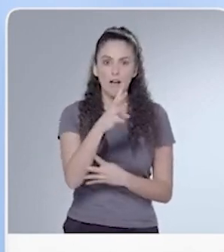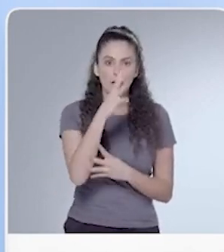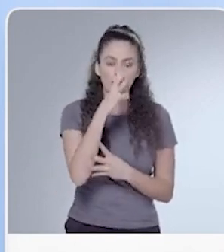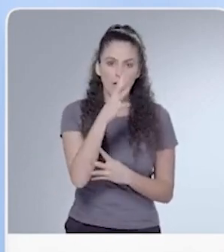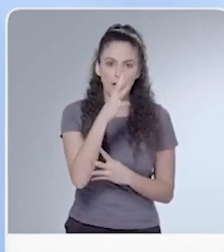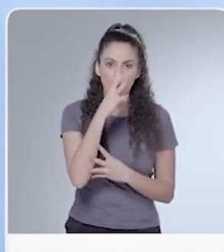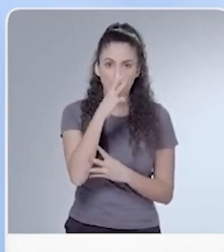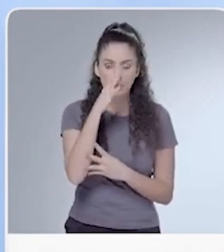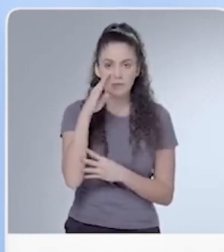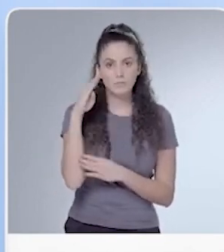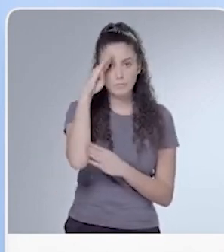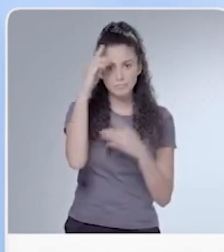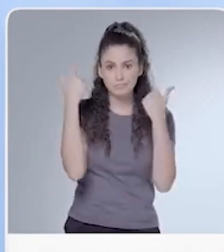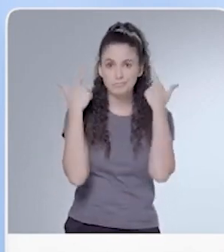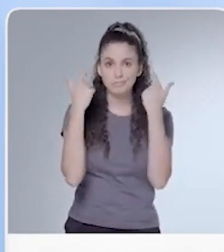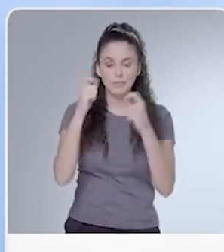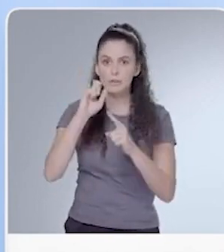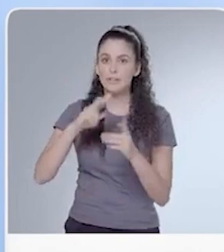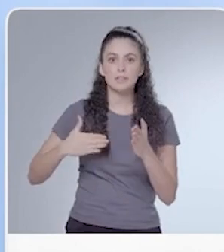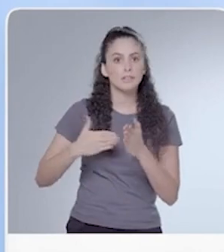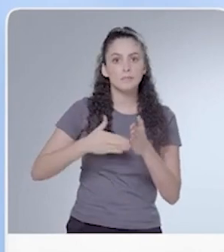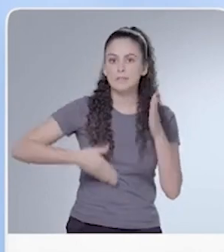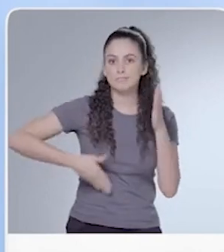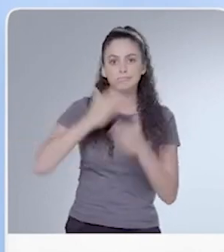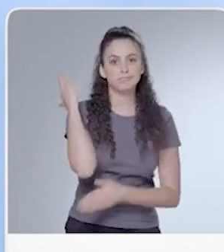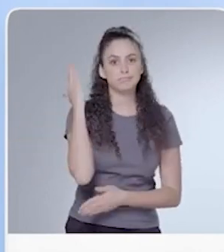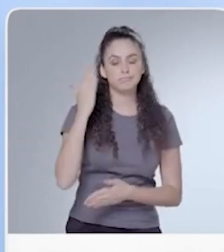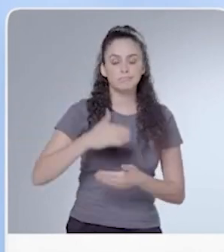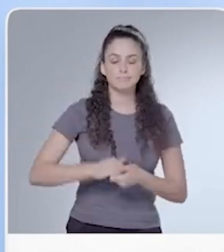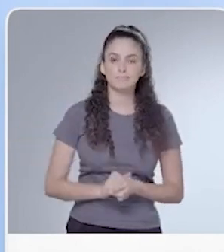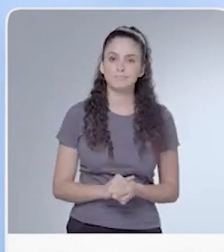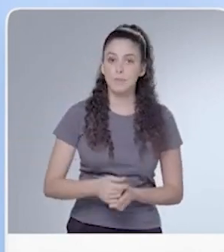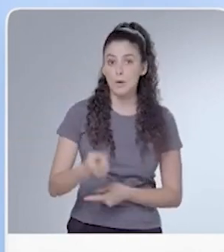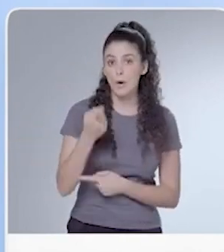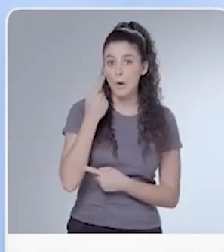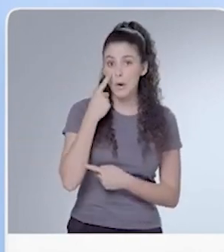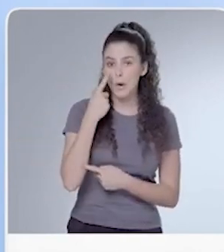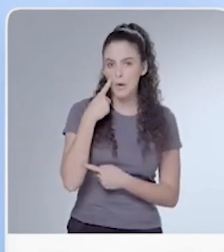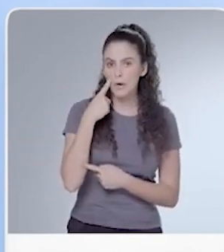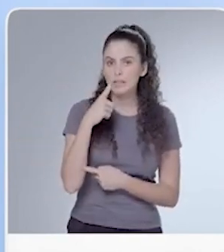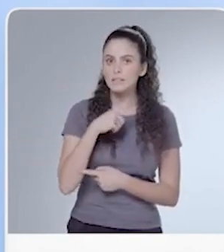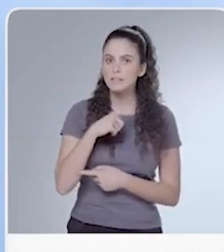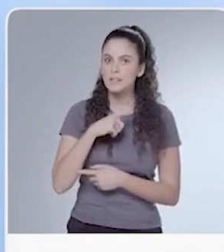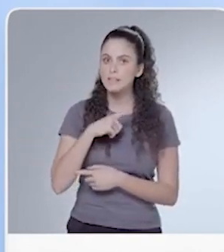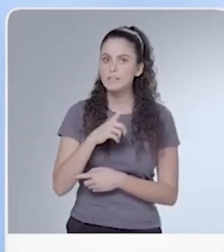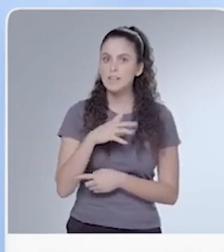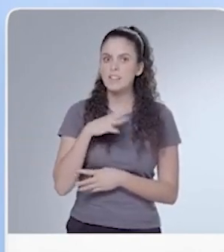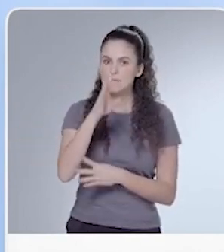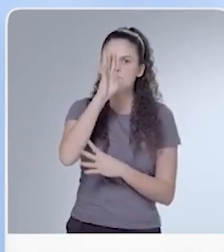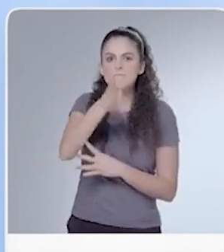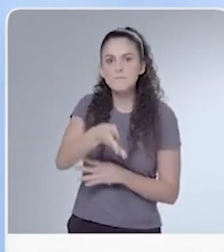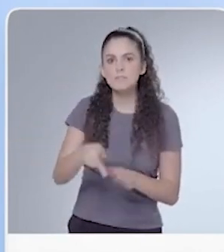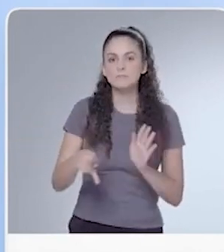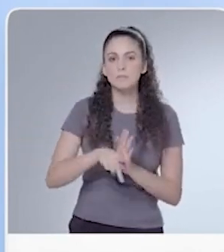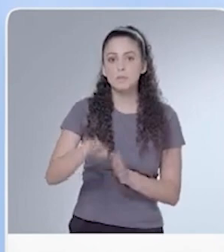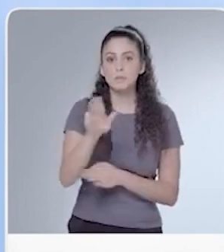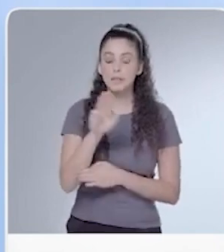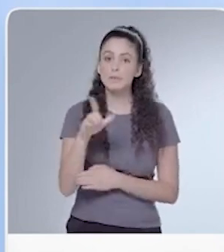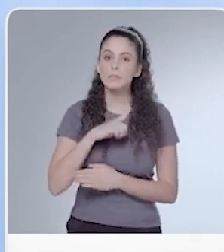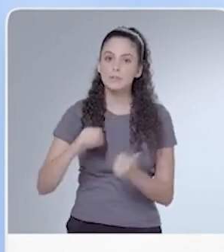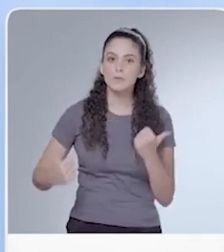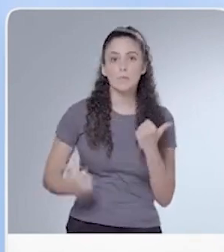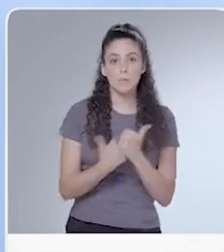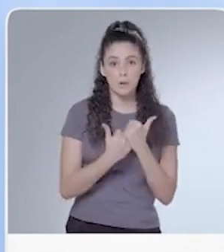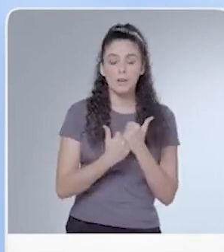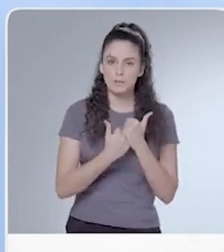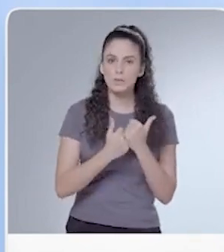violência também estão ultrapassando todos os limites. Veja as ameaças dirigidas para Lula, feitas por um apoiador